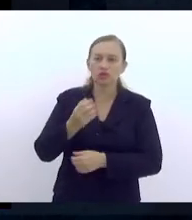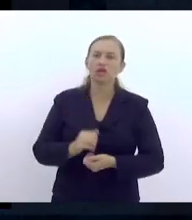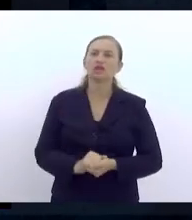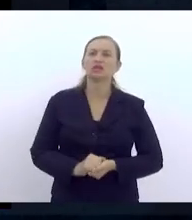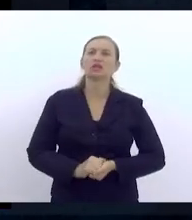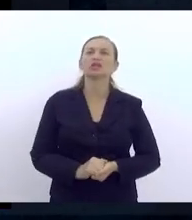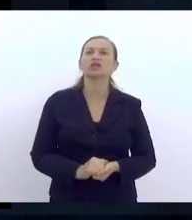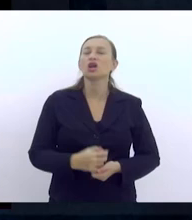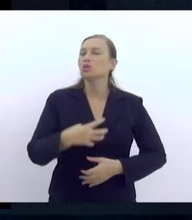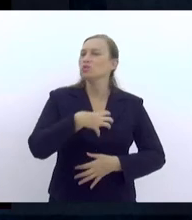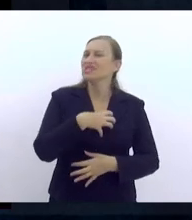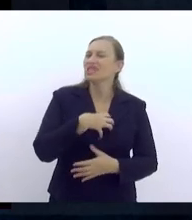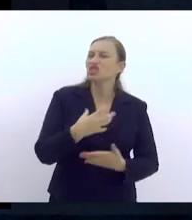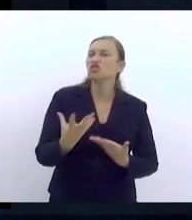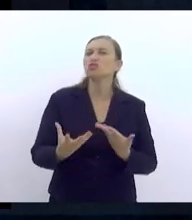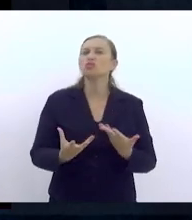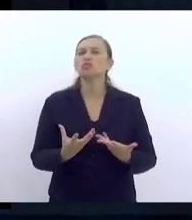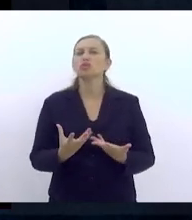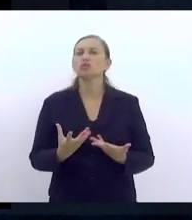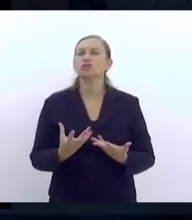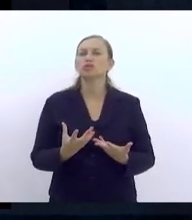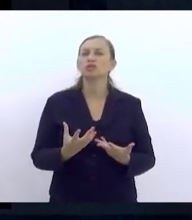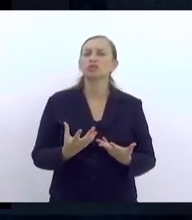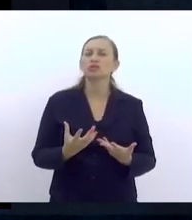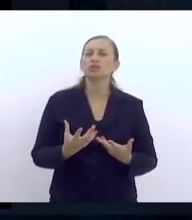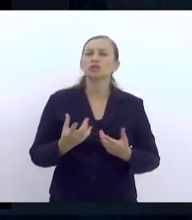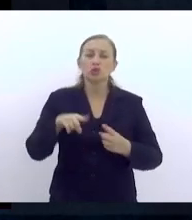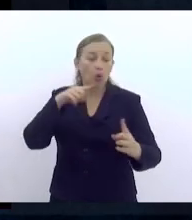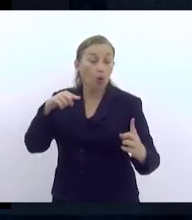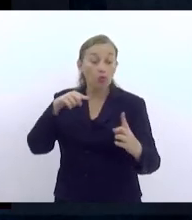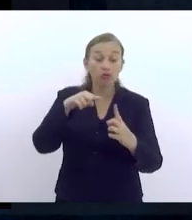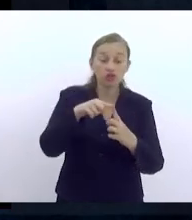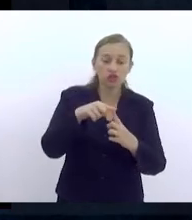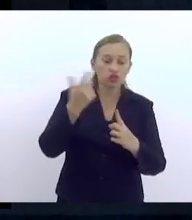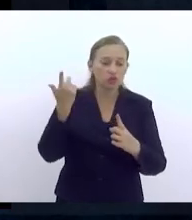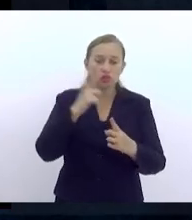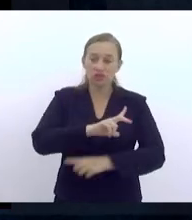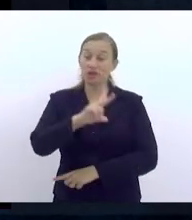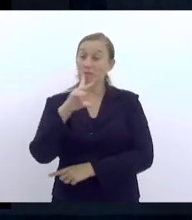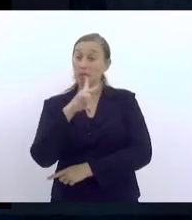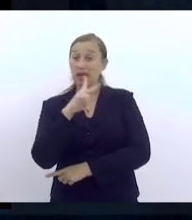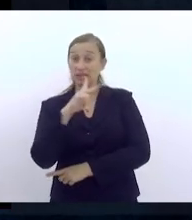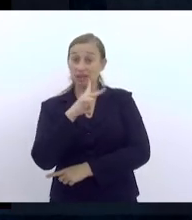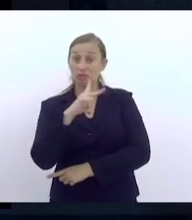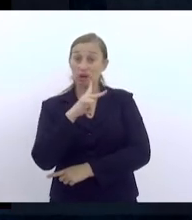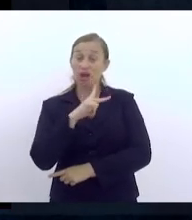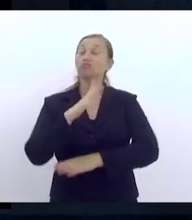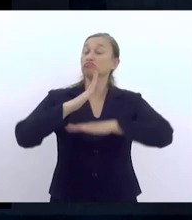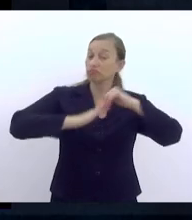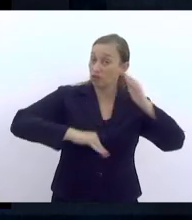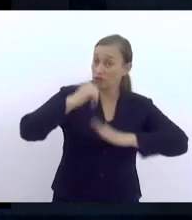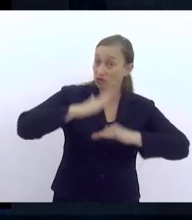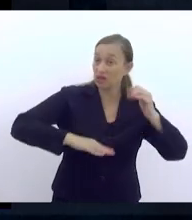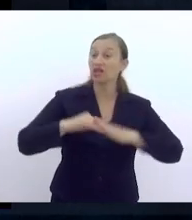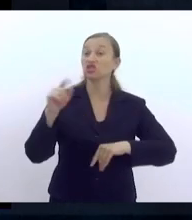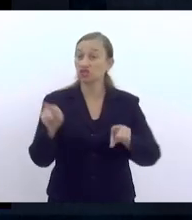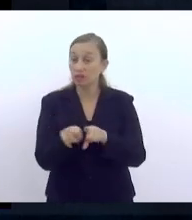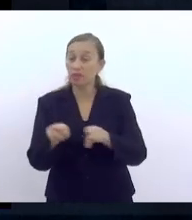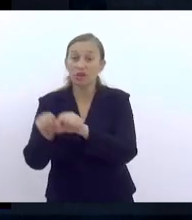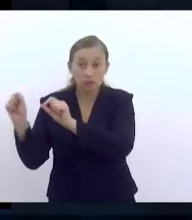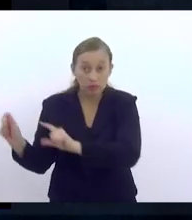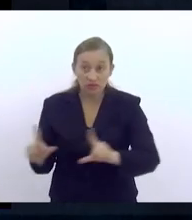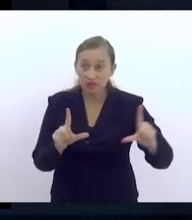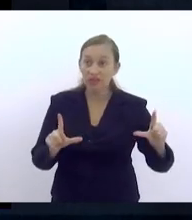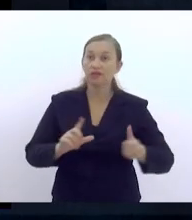oportunidades no sentido de alcançarem seus objetivos pessoais e profissionais. Pode passar, por favor.